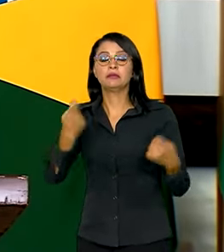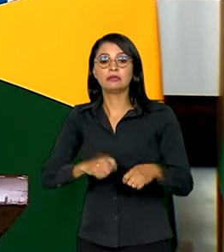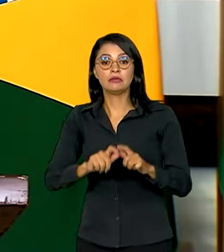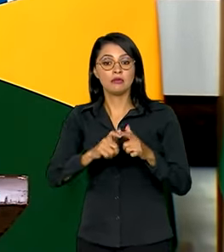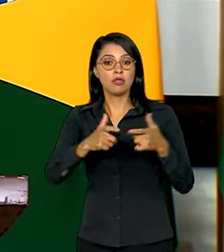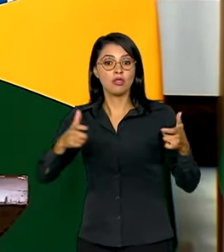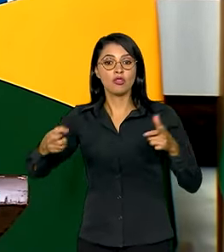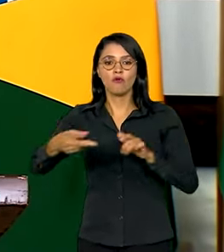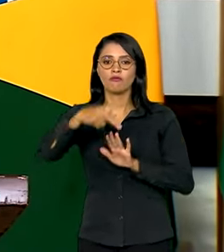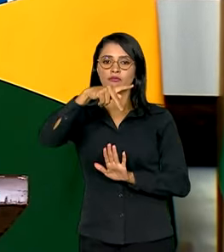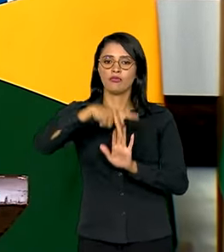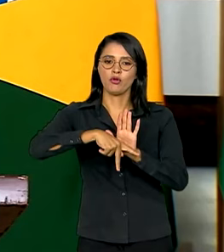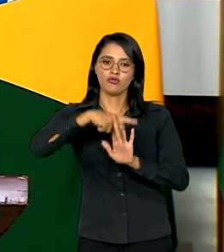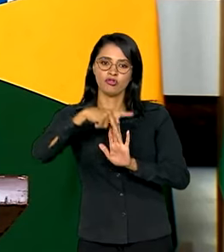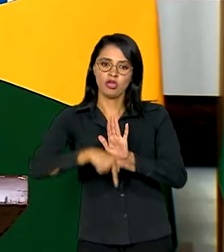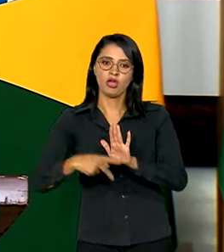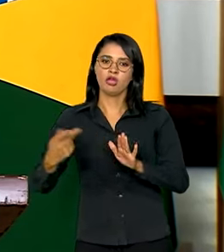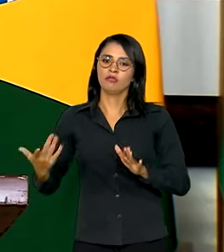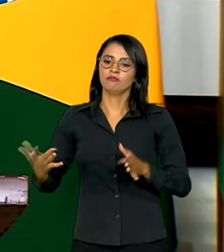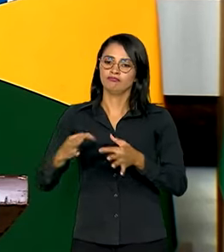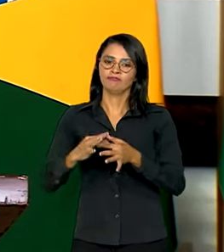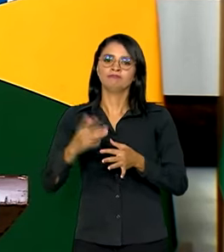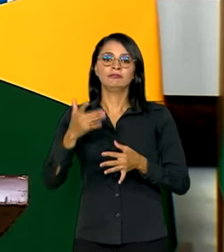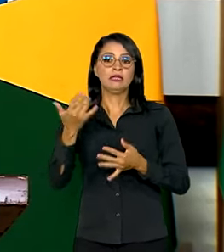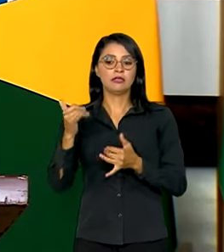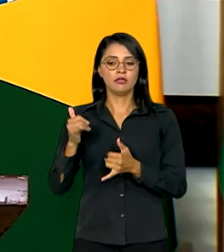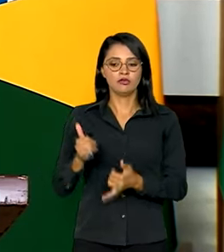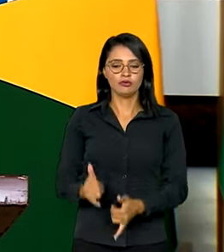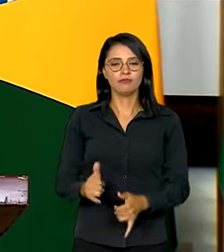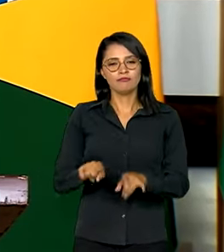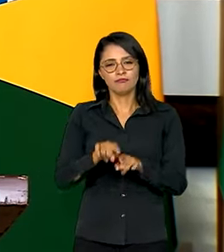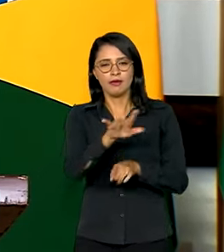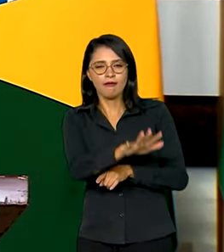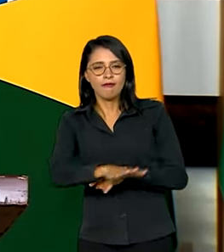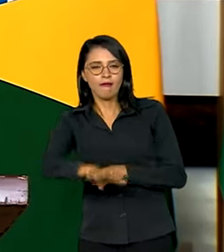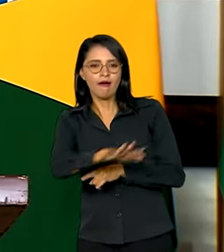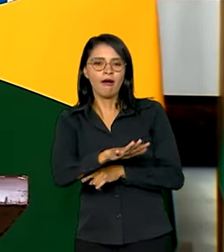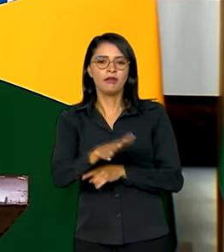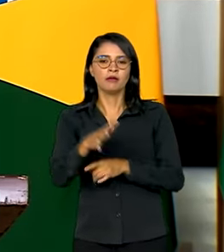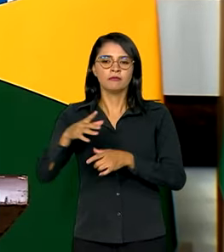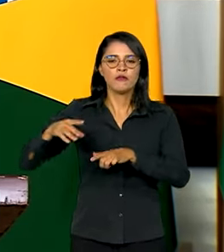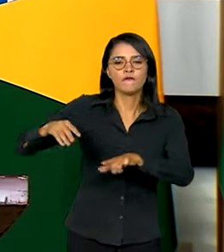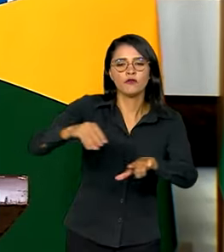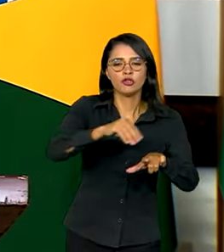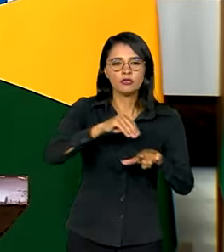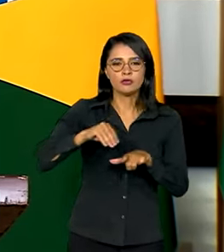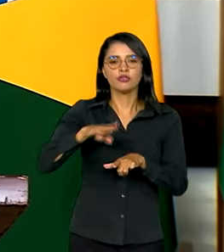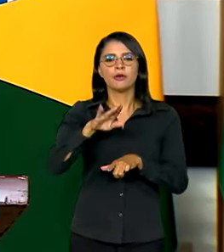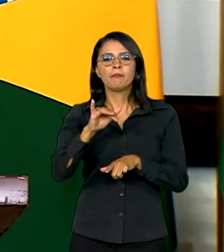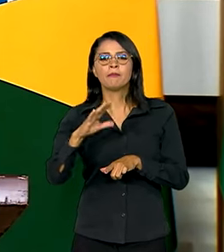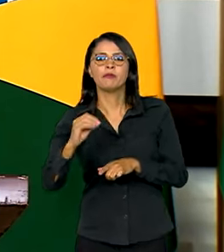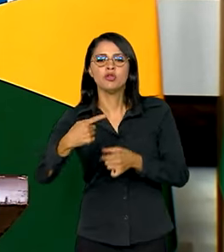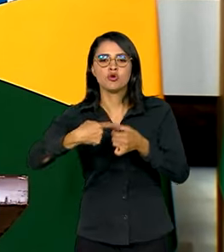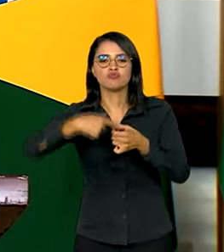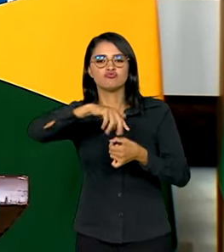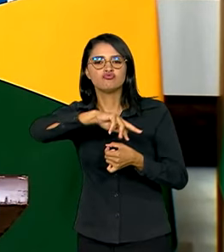novos projetos em matéria de integração energética e nas áreas de fertilizantes e biocombustíveis.